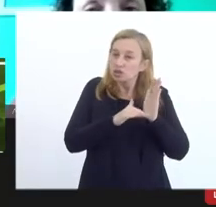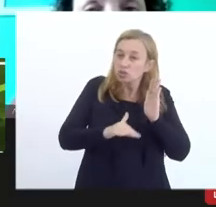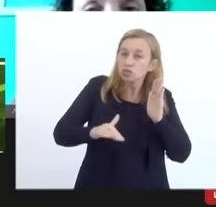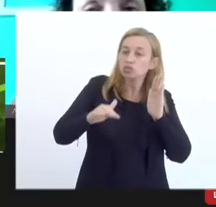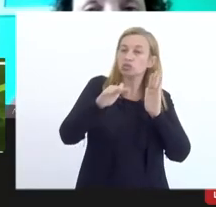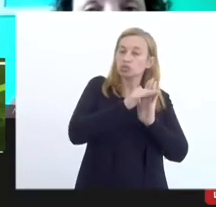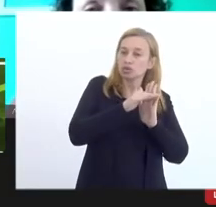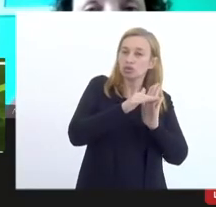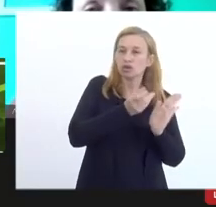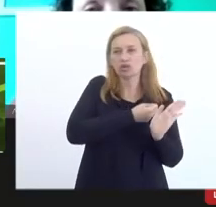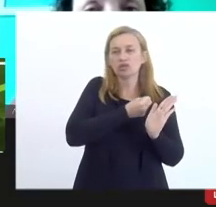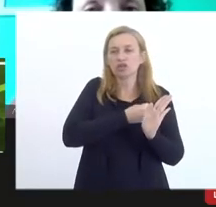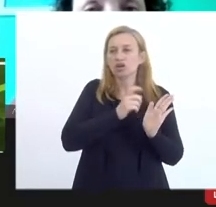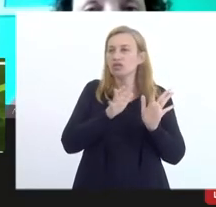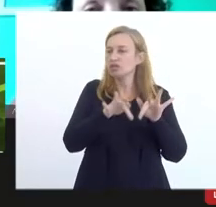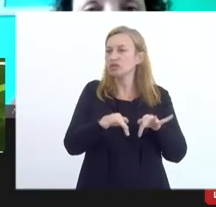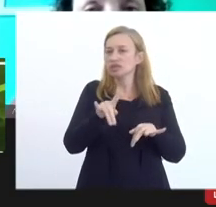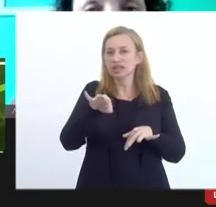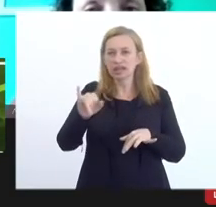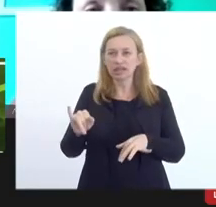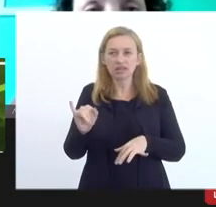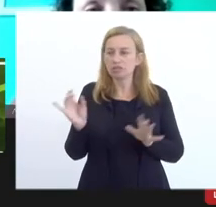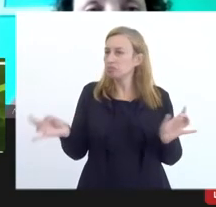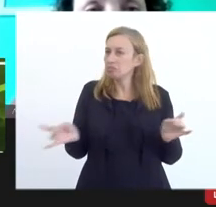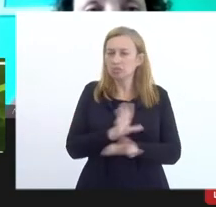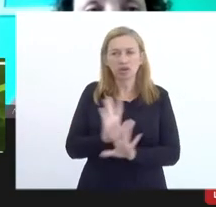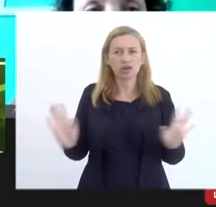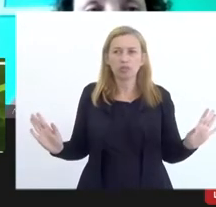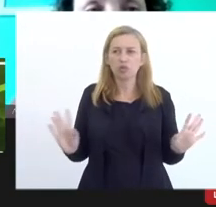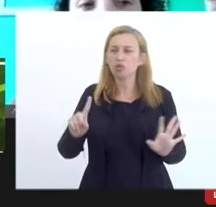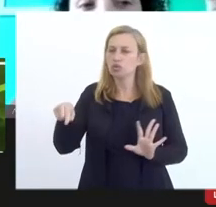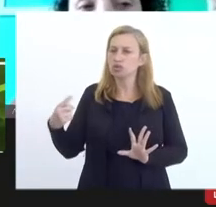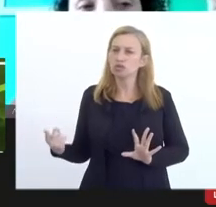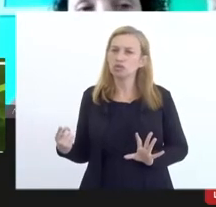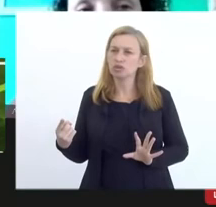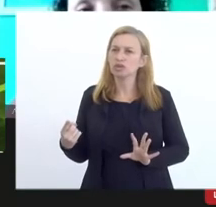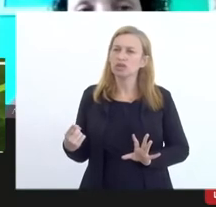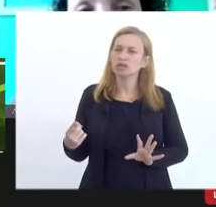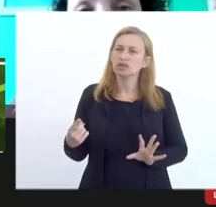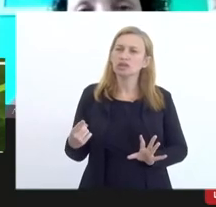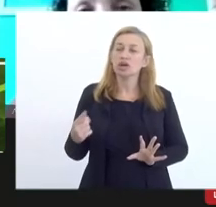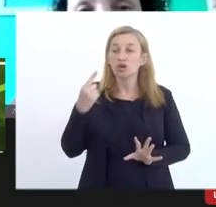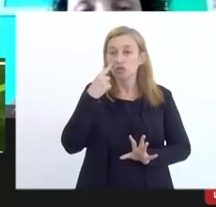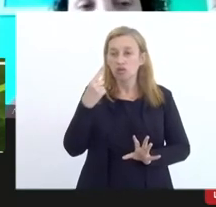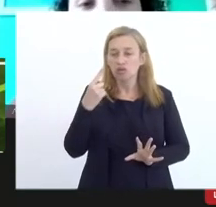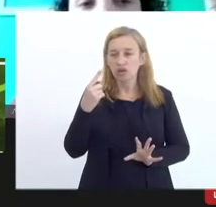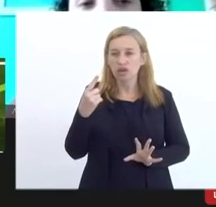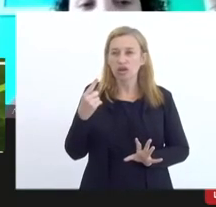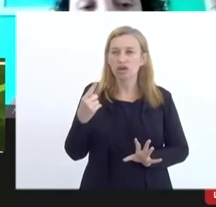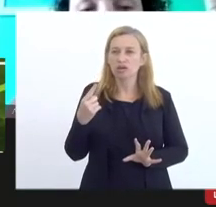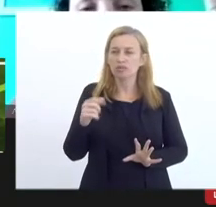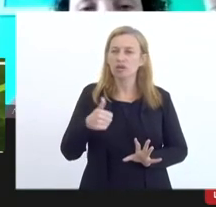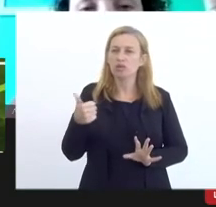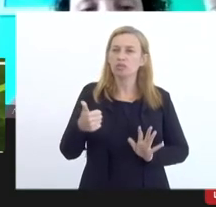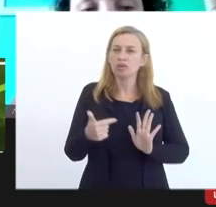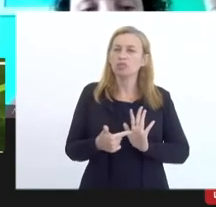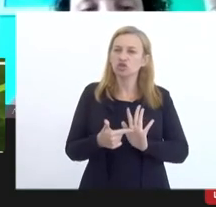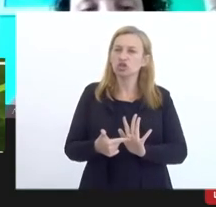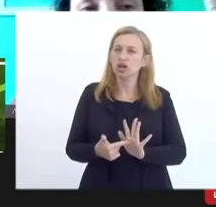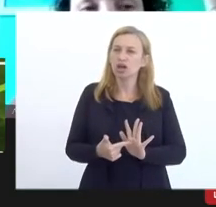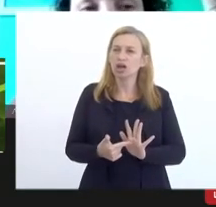Salic. Ponto final. Outra coisa, a resolve o passivo, deixa resolver por amostragem. E outro ponto,